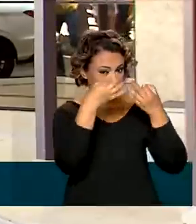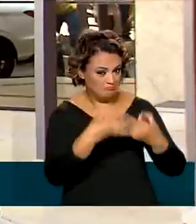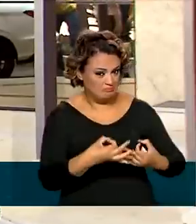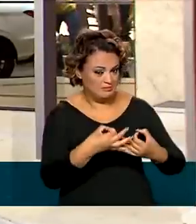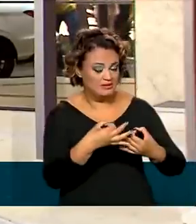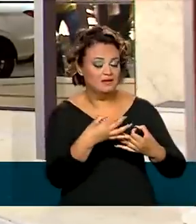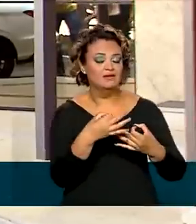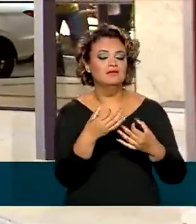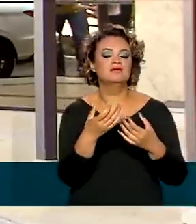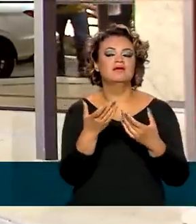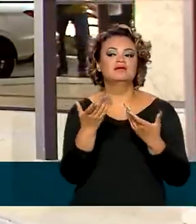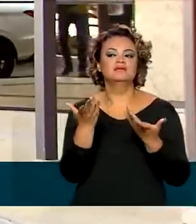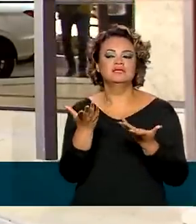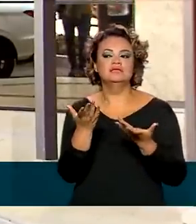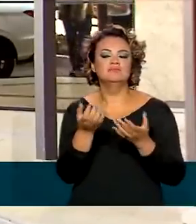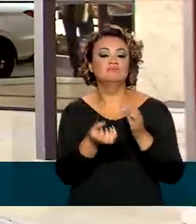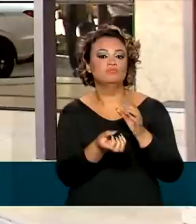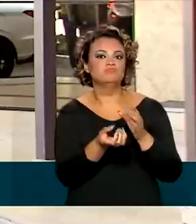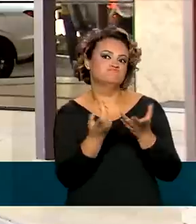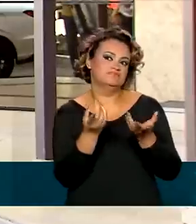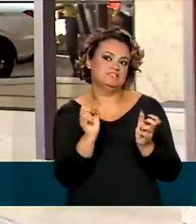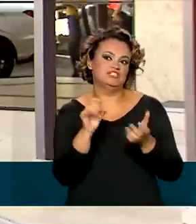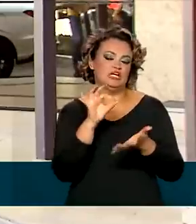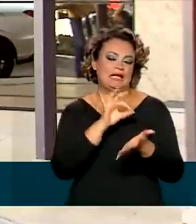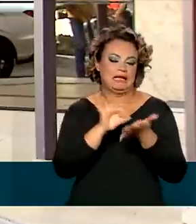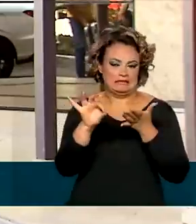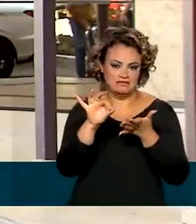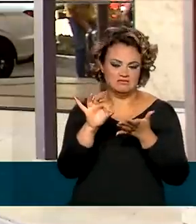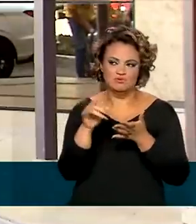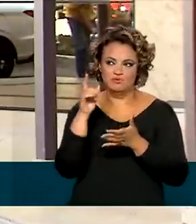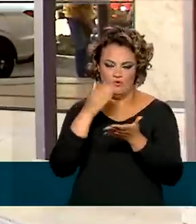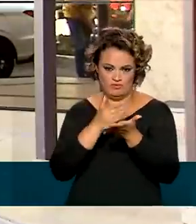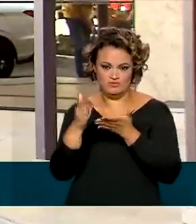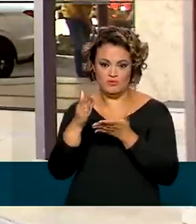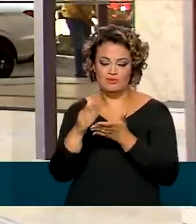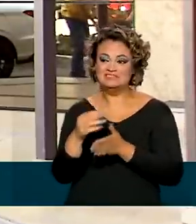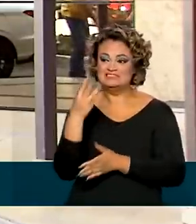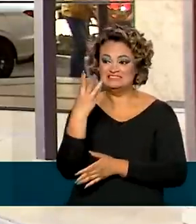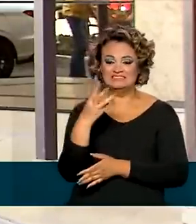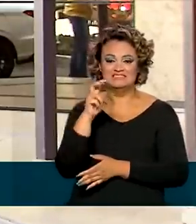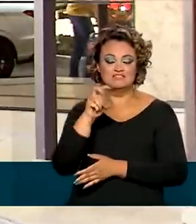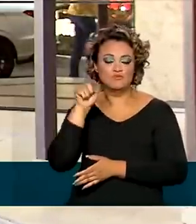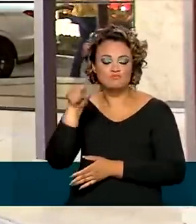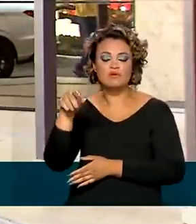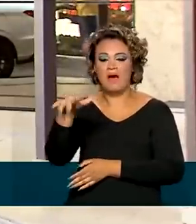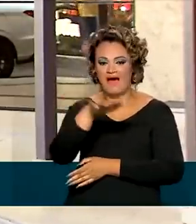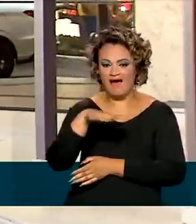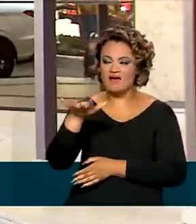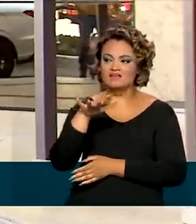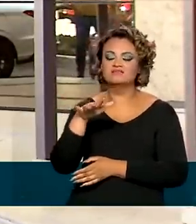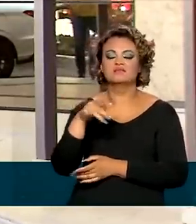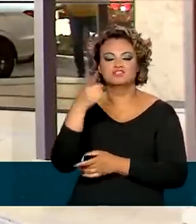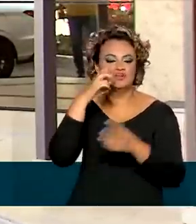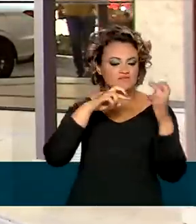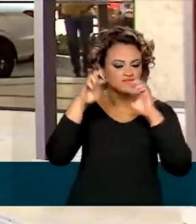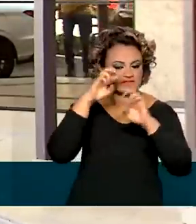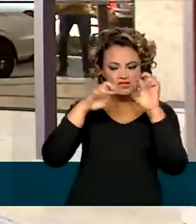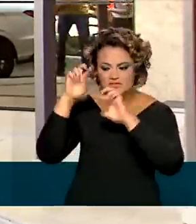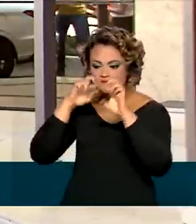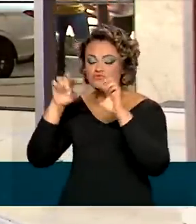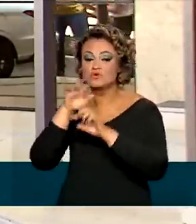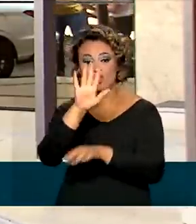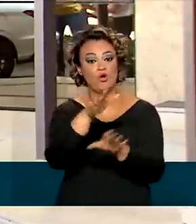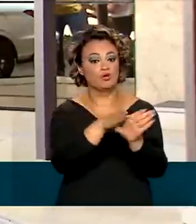Desde a implementação do Cadastro, 35 mil empreendimentos do setor já foram fiscalizados e